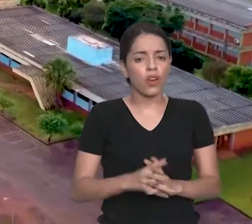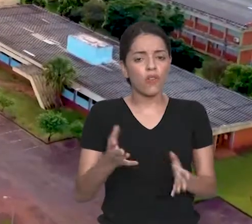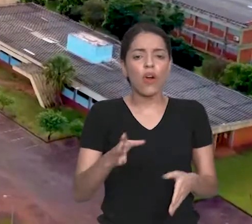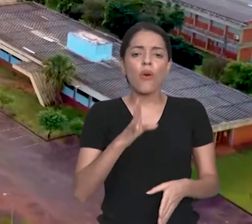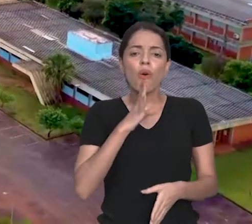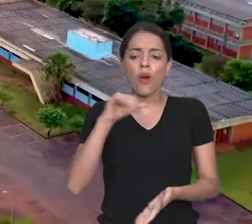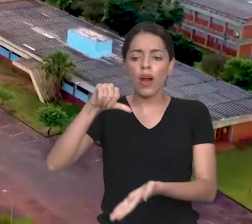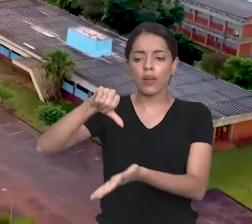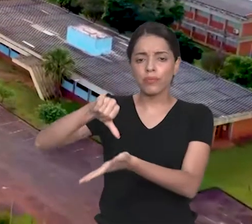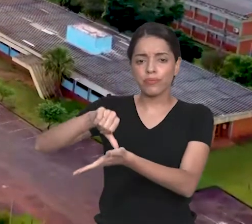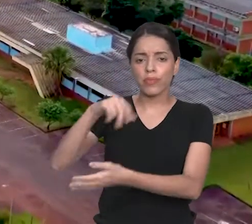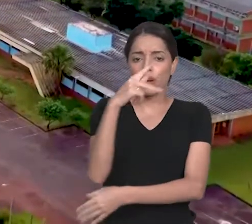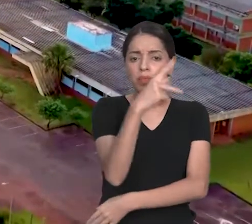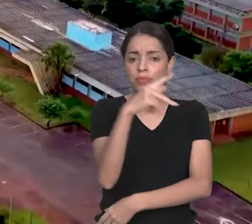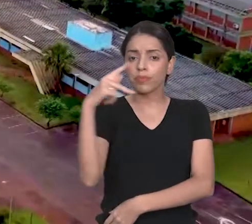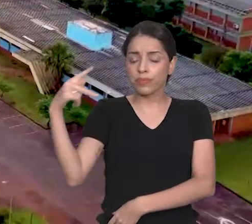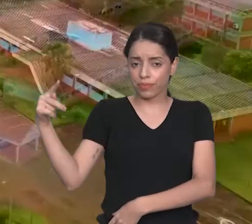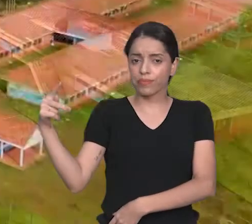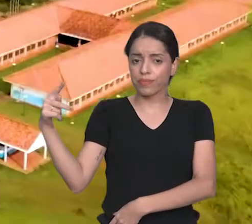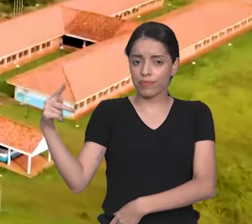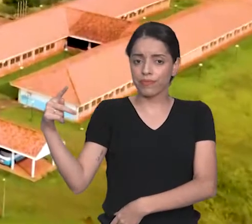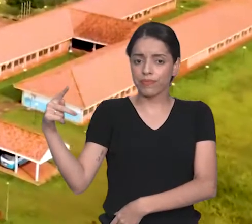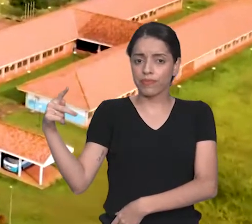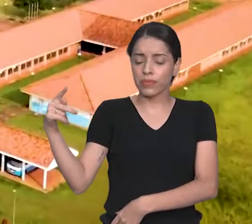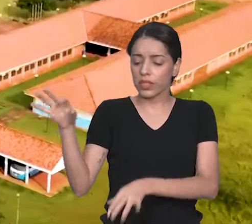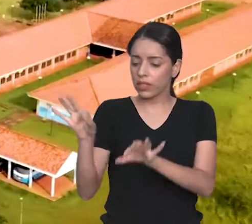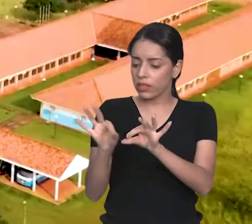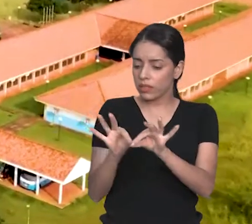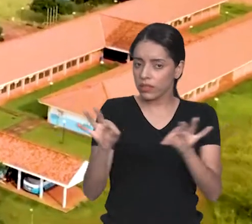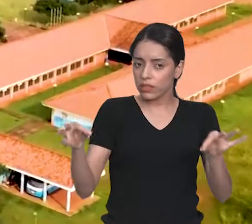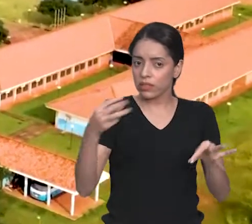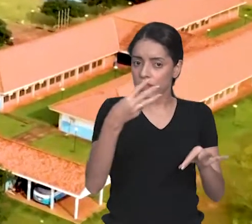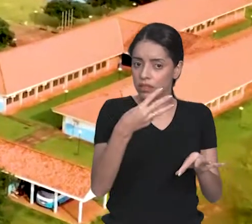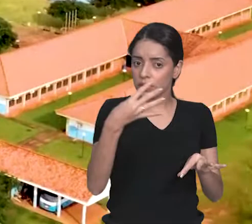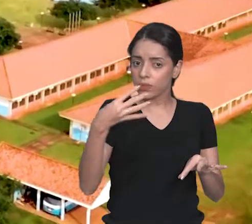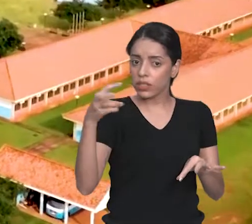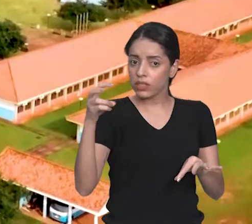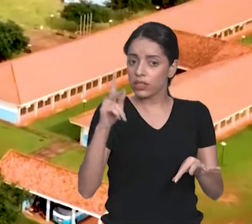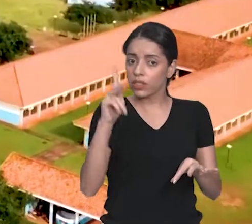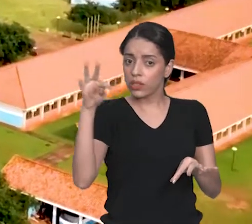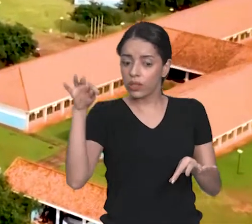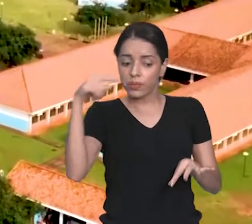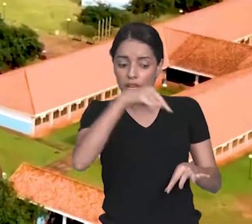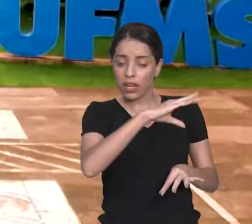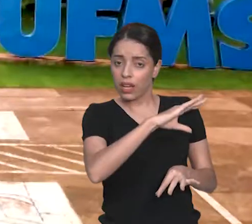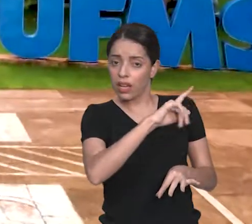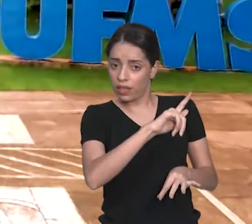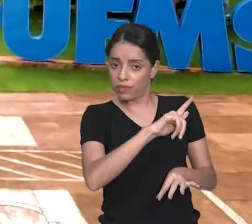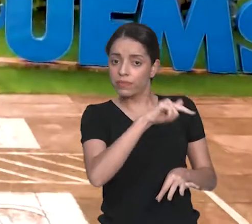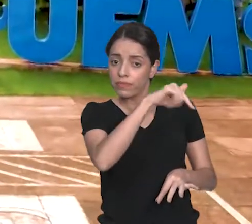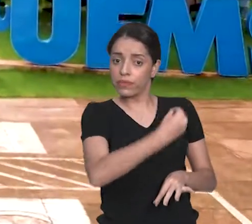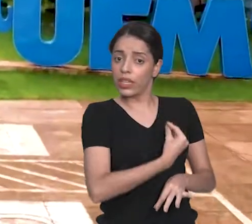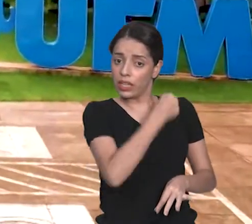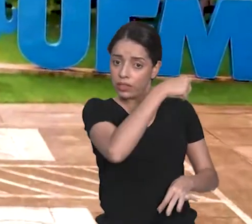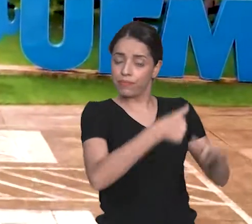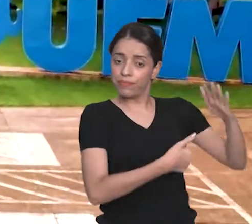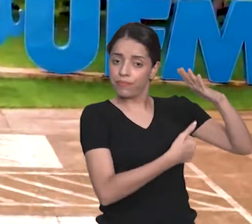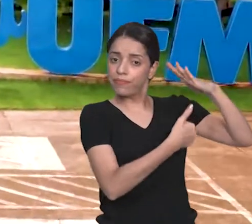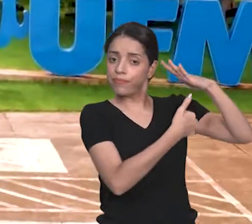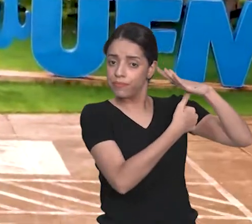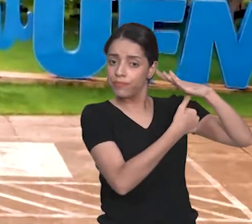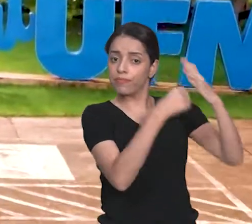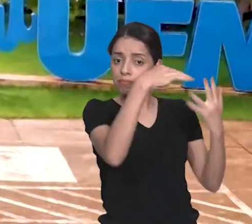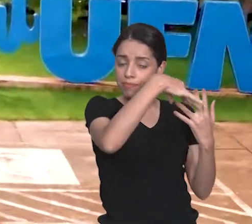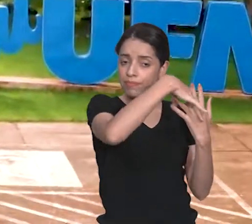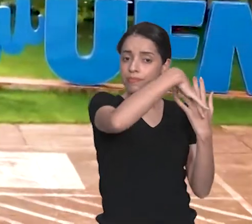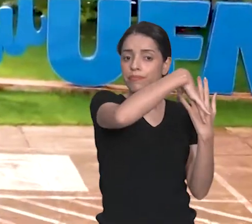Você está no campus de Ponta Porã, localizado a 345 quilômetros de Campo Grande, onde está